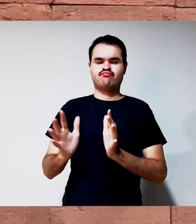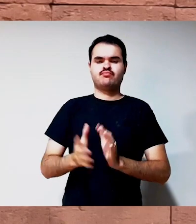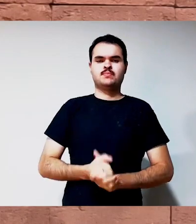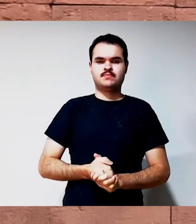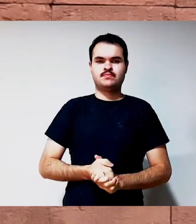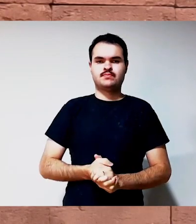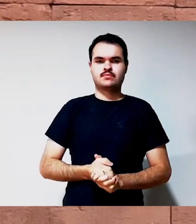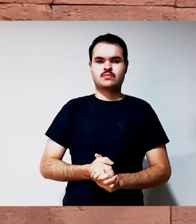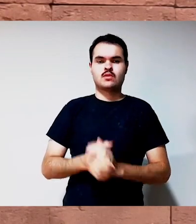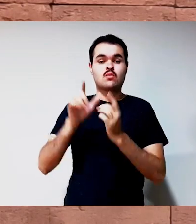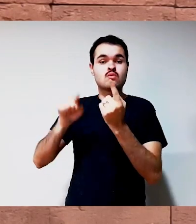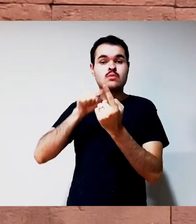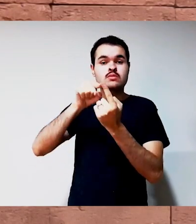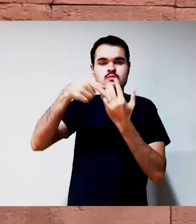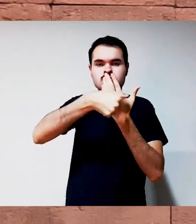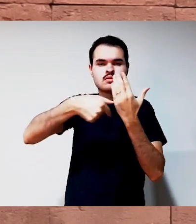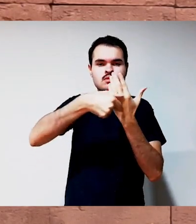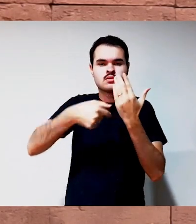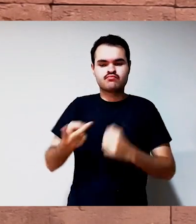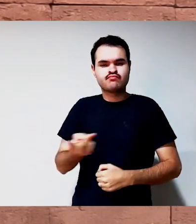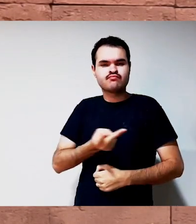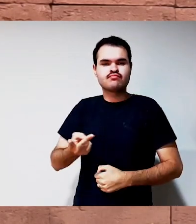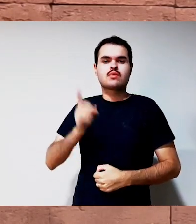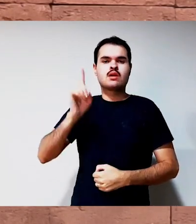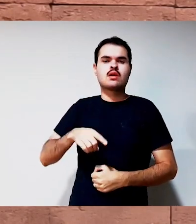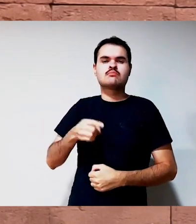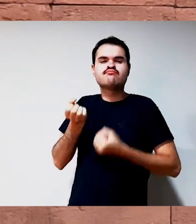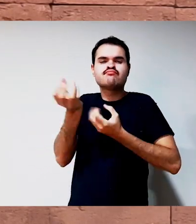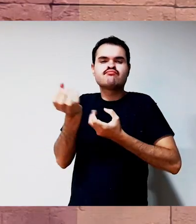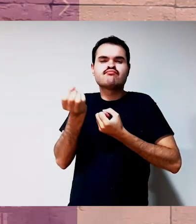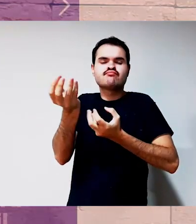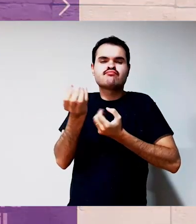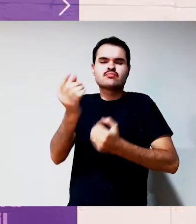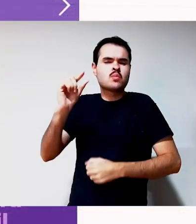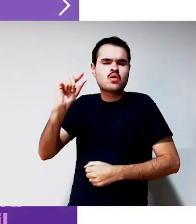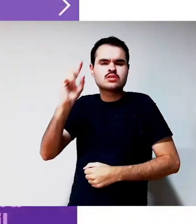impressa, que está disponível em nosso site, por R$ 25,00.